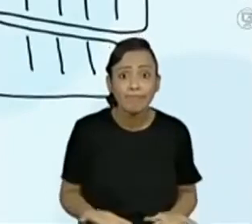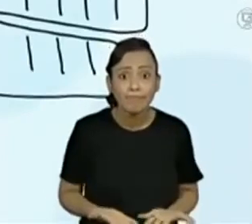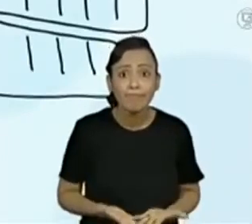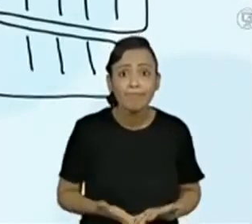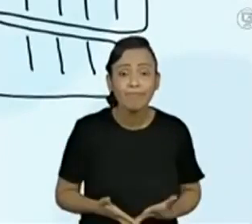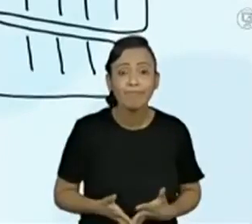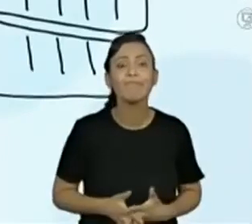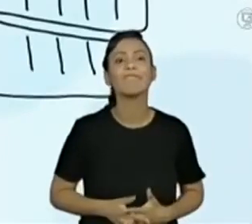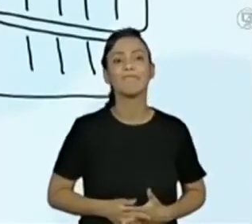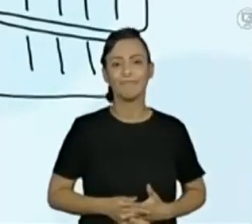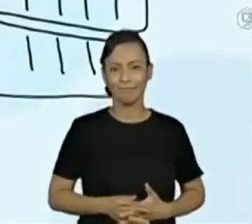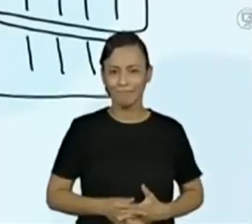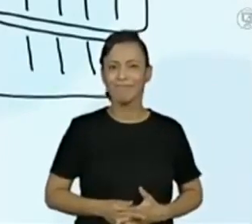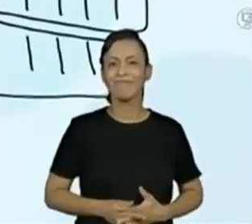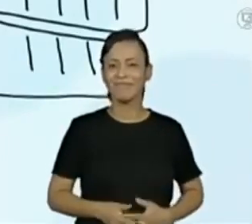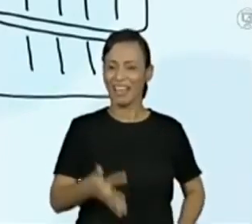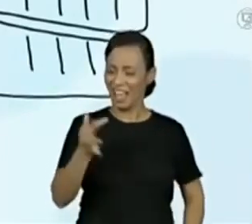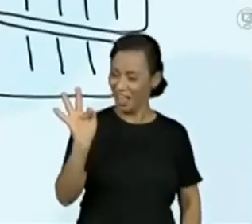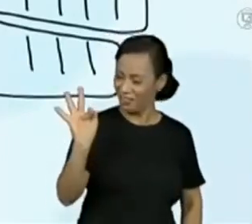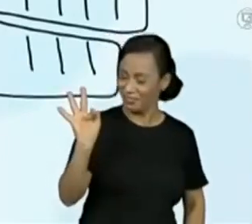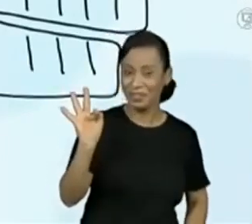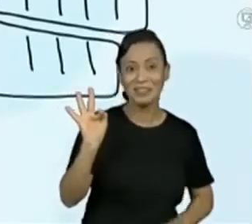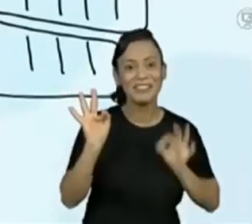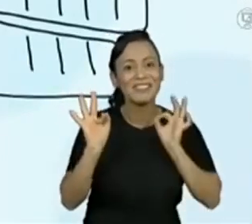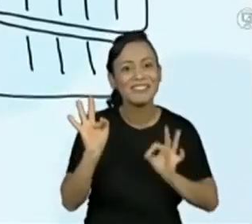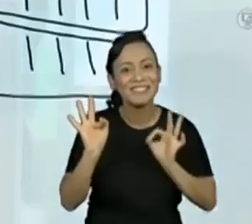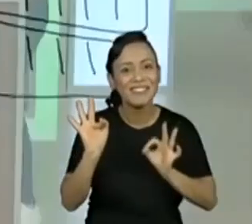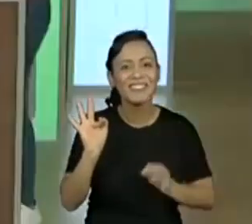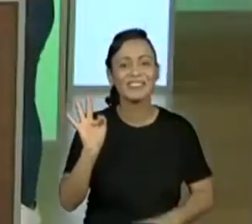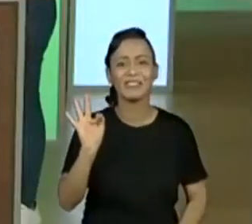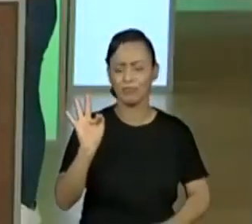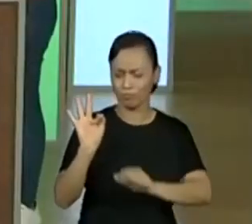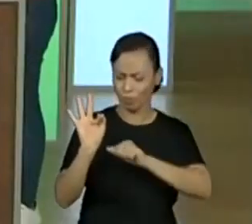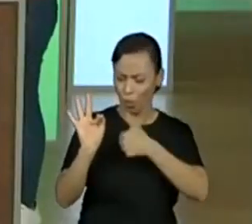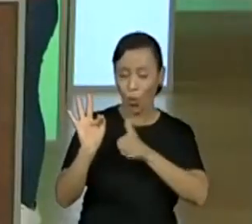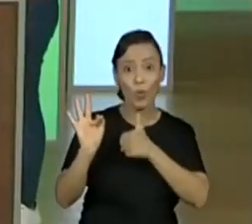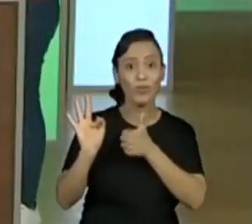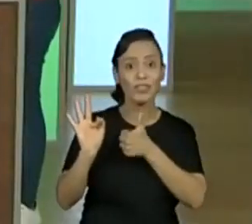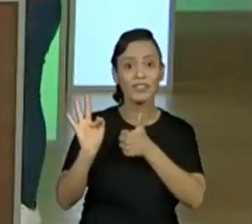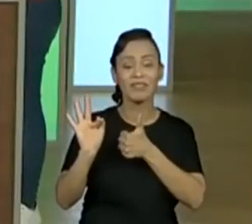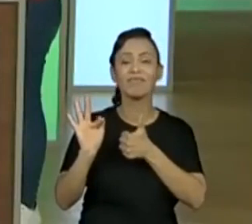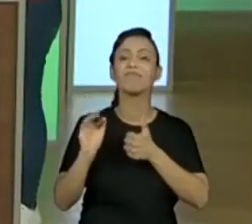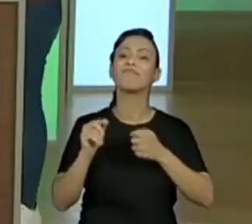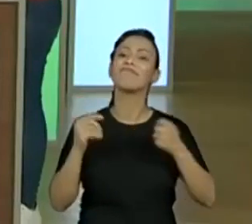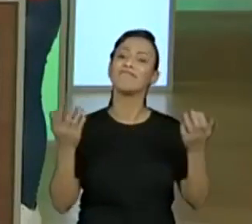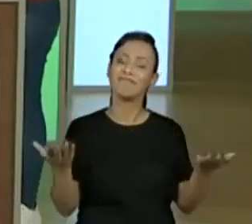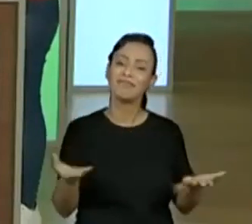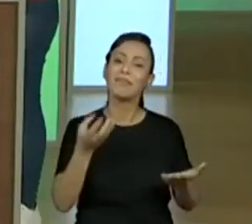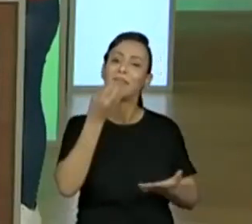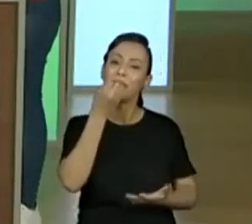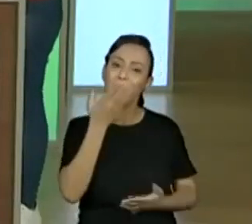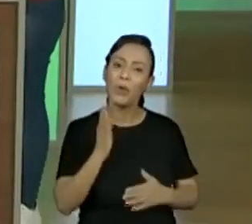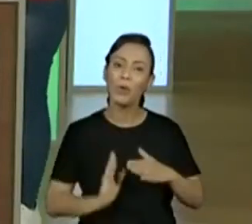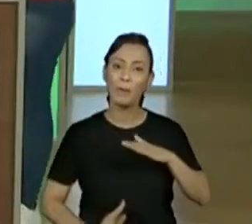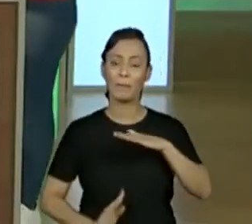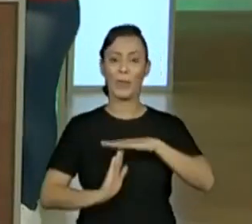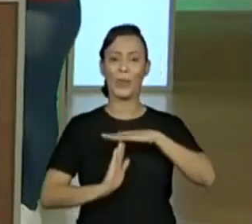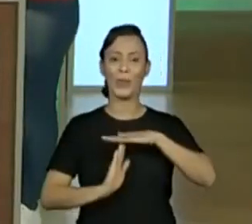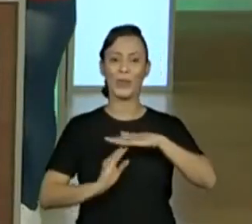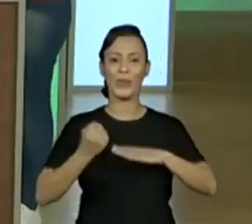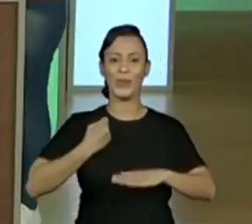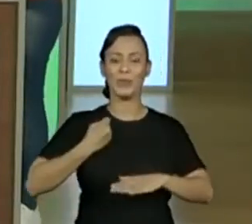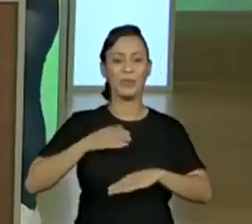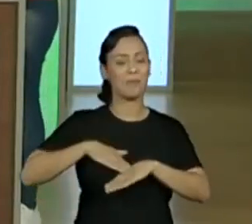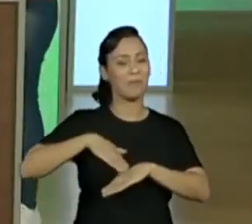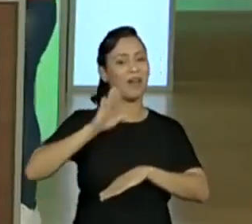F. Foi na jogada F. Ela fez onze pontos. Como que a gente sabe disso? Porque temos que observar qual é o maior número, a